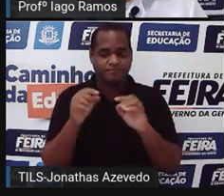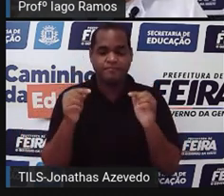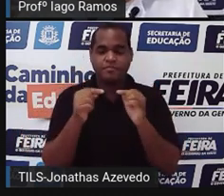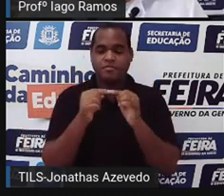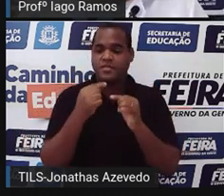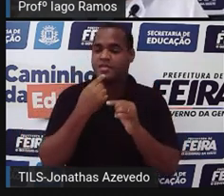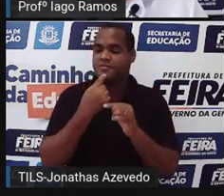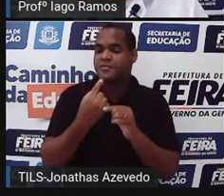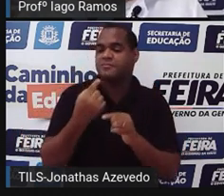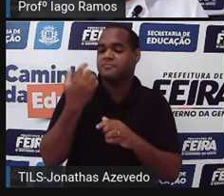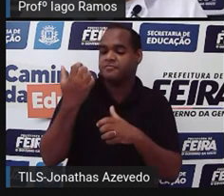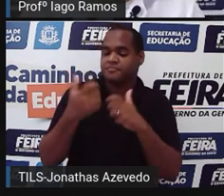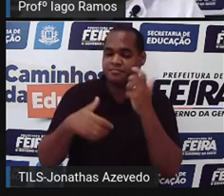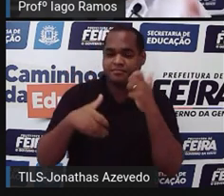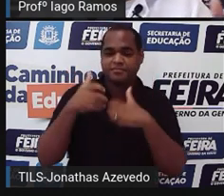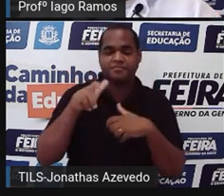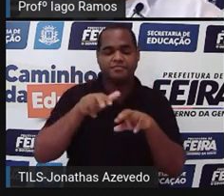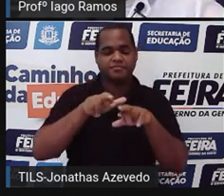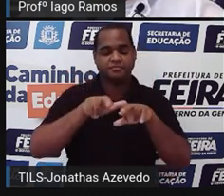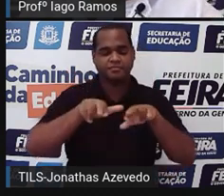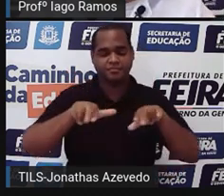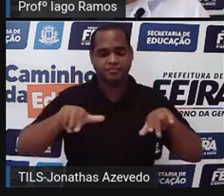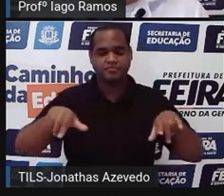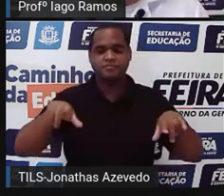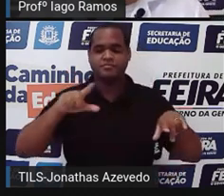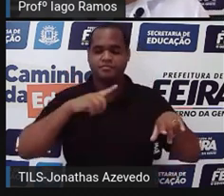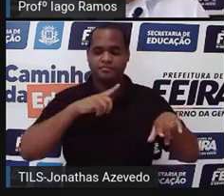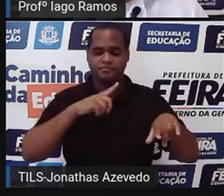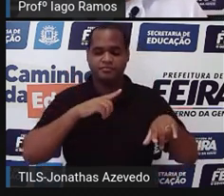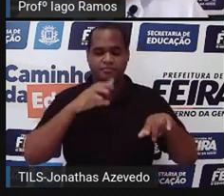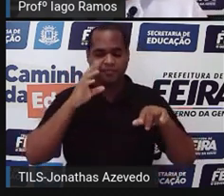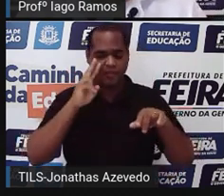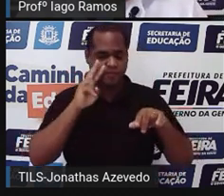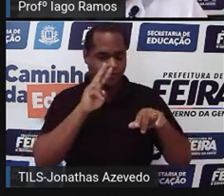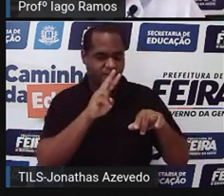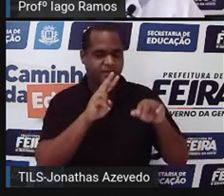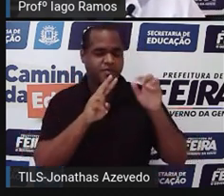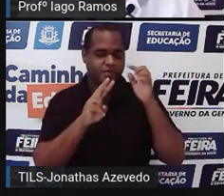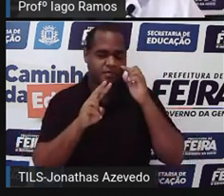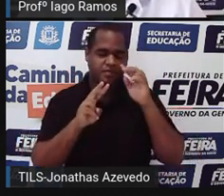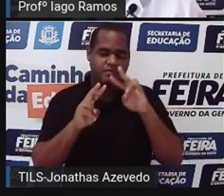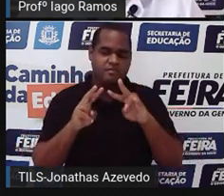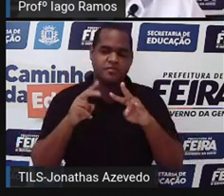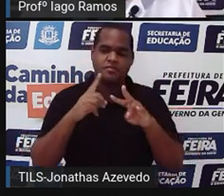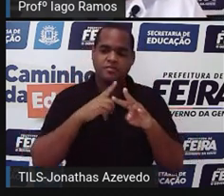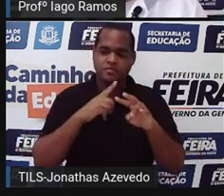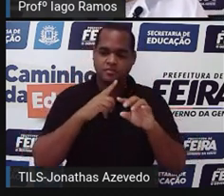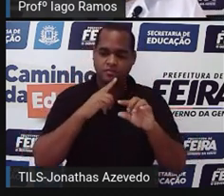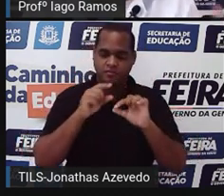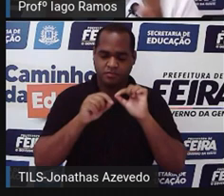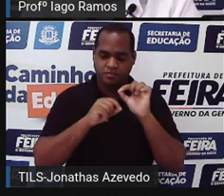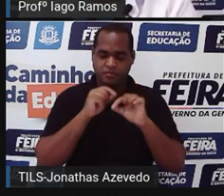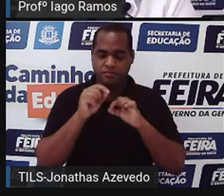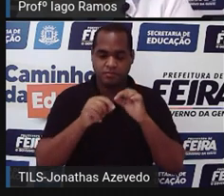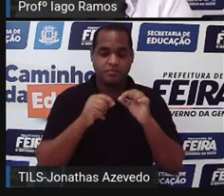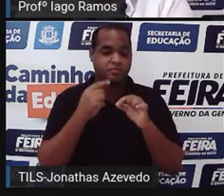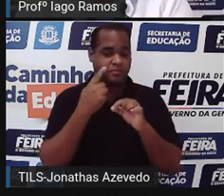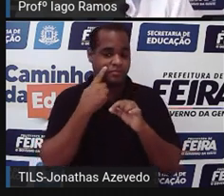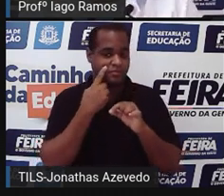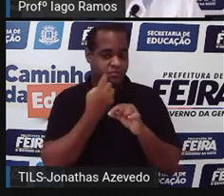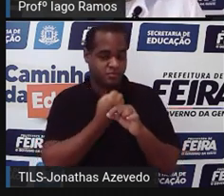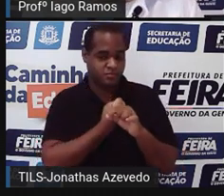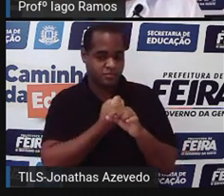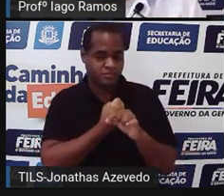comentário sobre as coisas que a gente já viu. Tá bom? E aí você avança ali para o número 3,